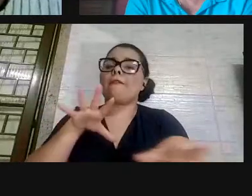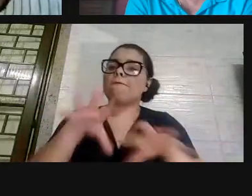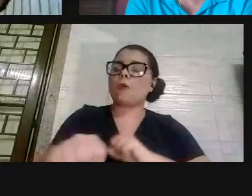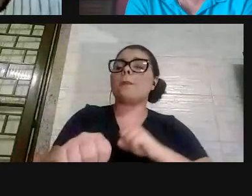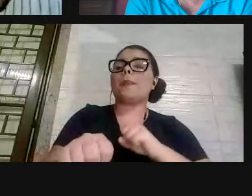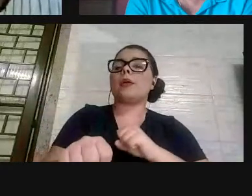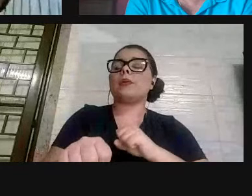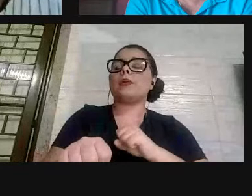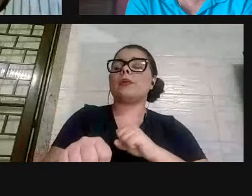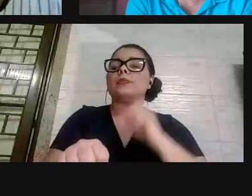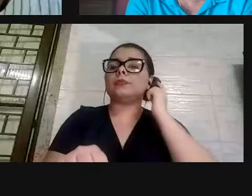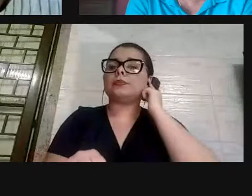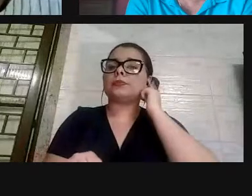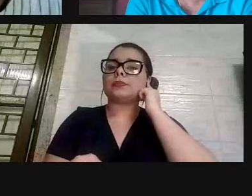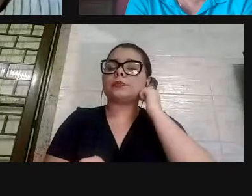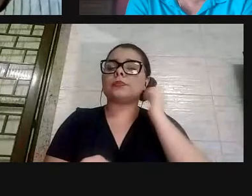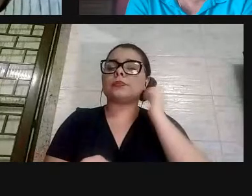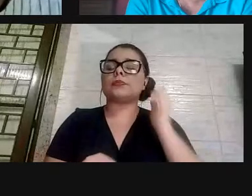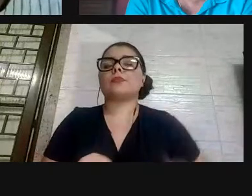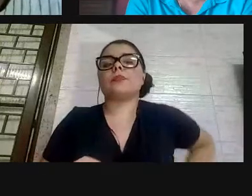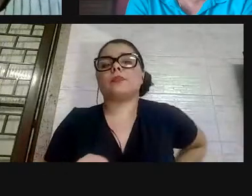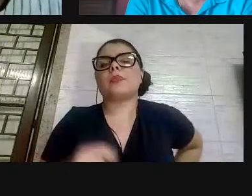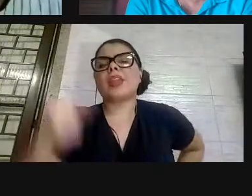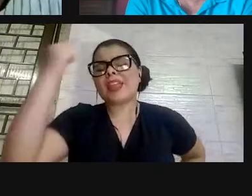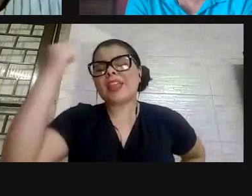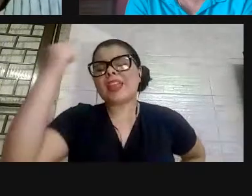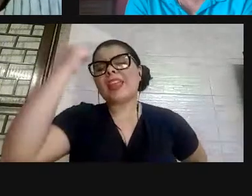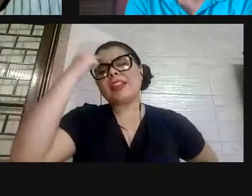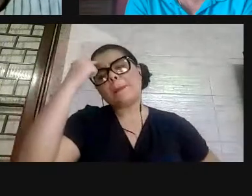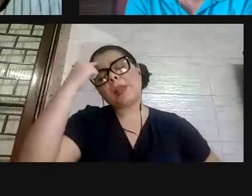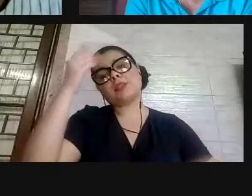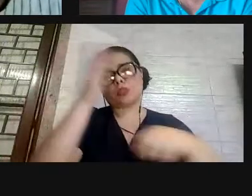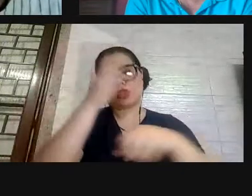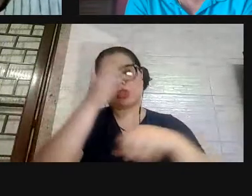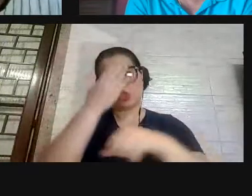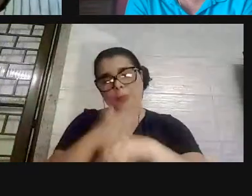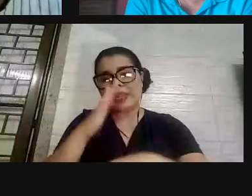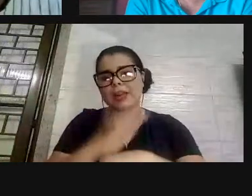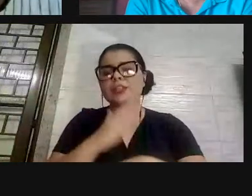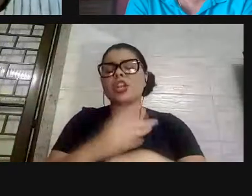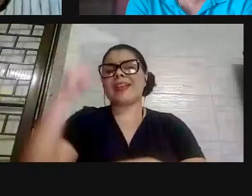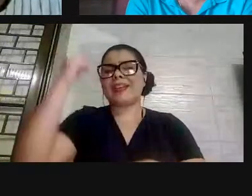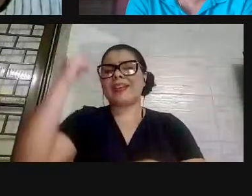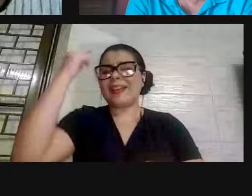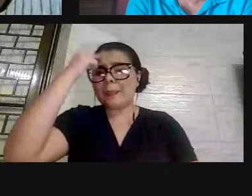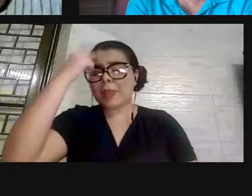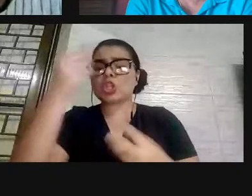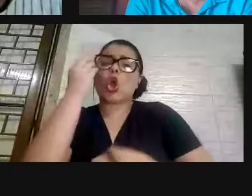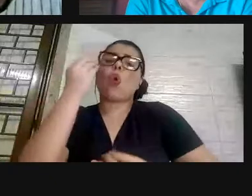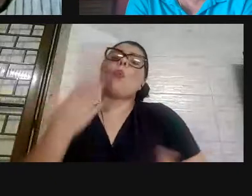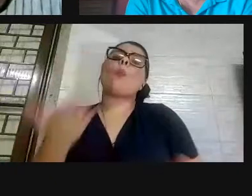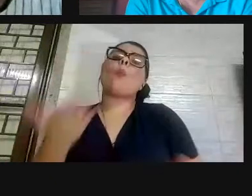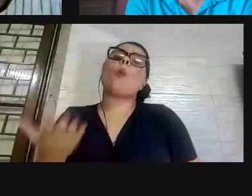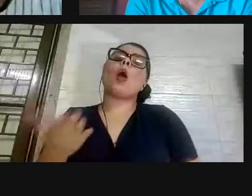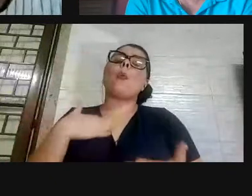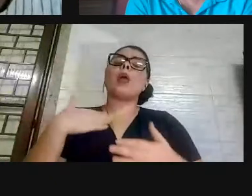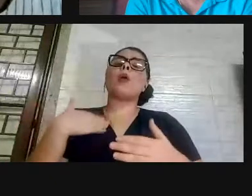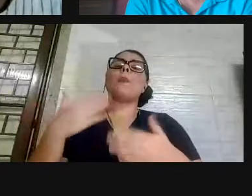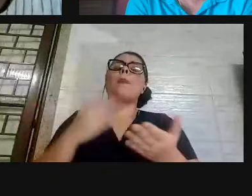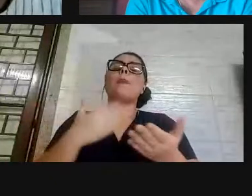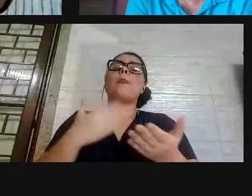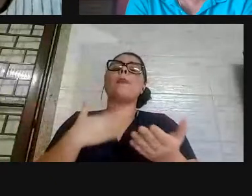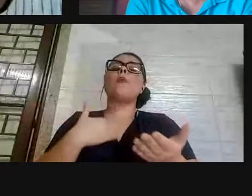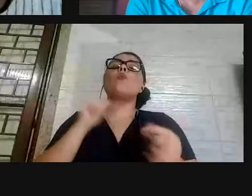formar o cara que seja, que ele pense sobre as suas práticas, que ele pense sobre o seu papel social, e em cima